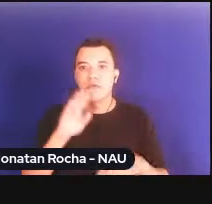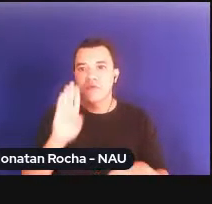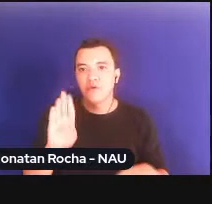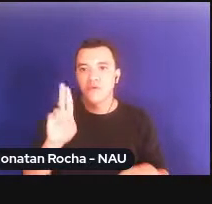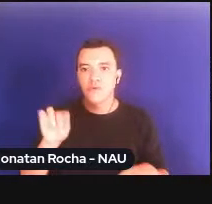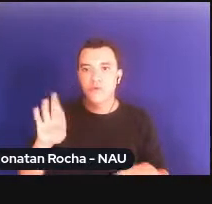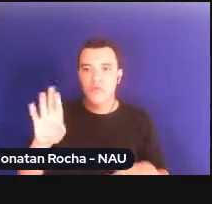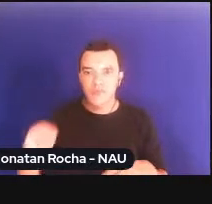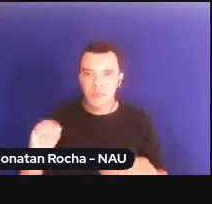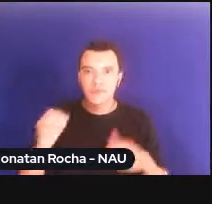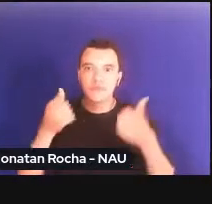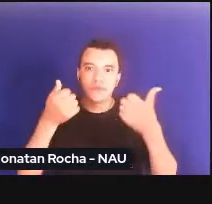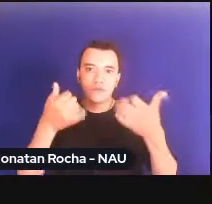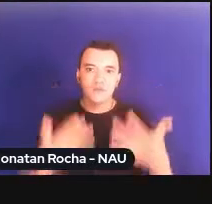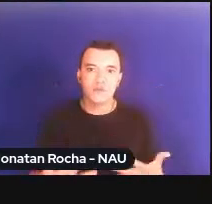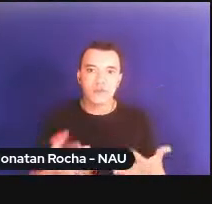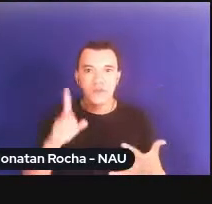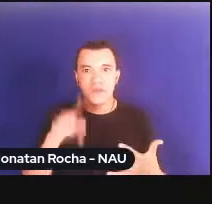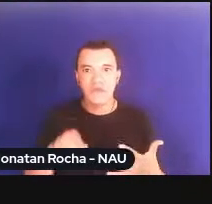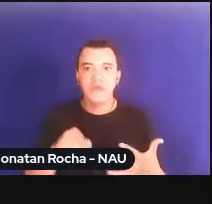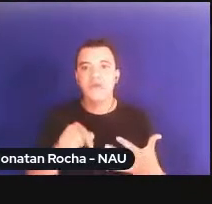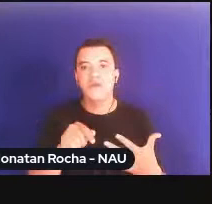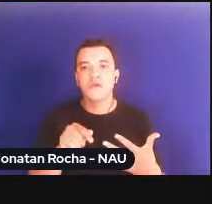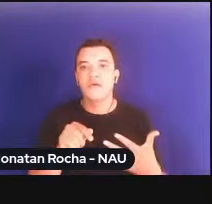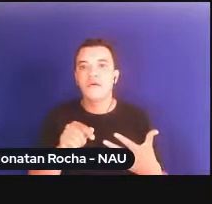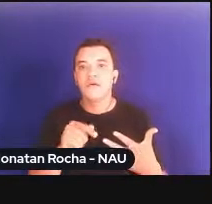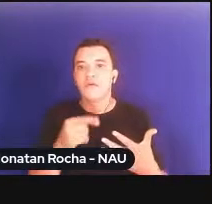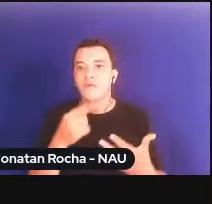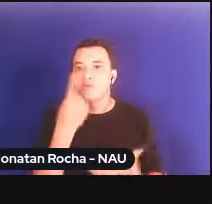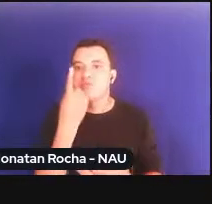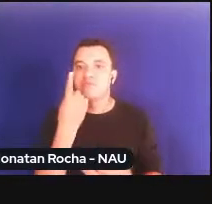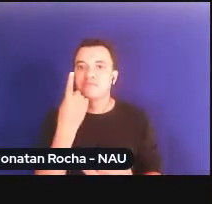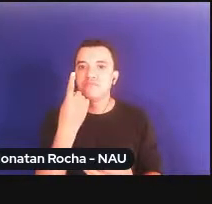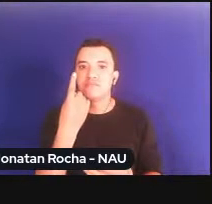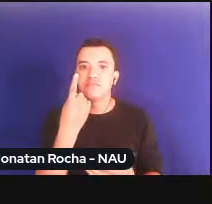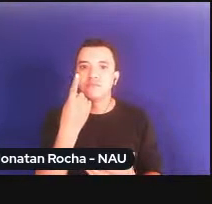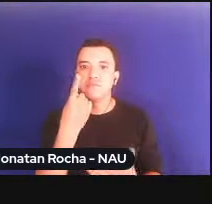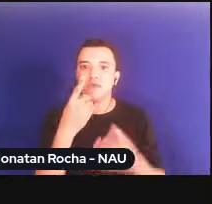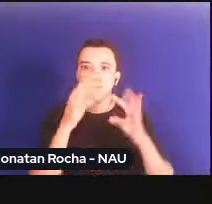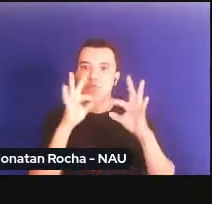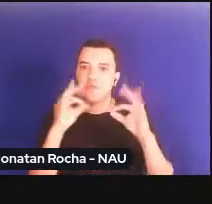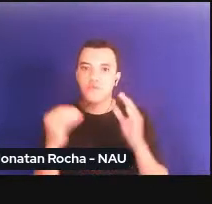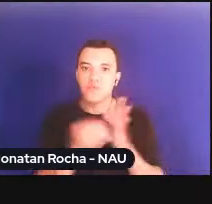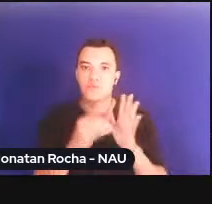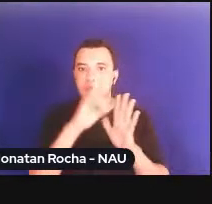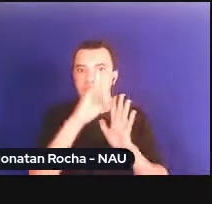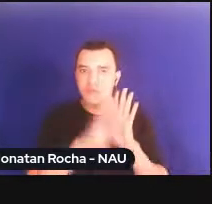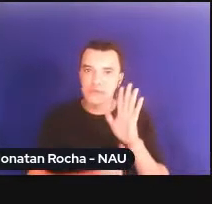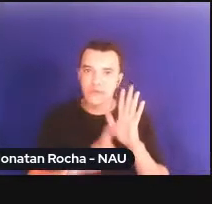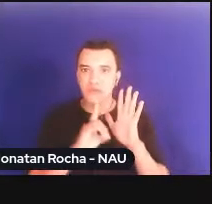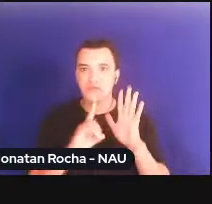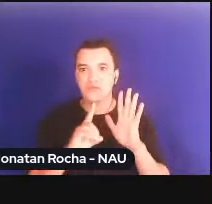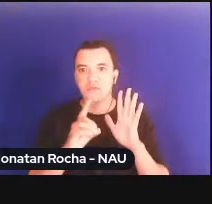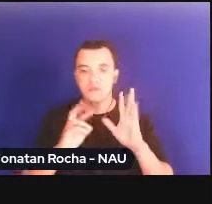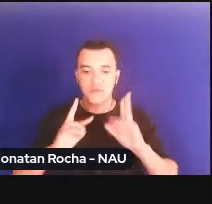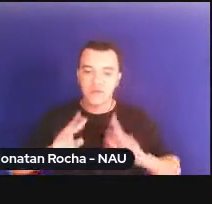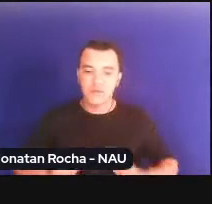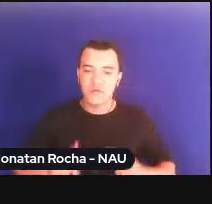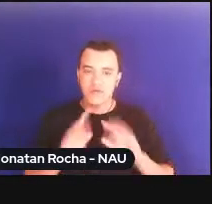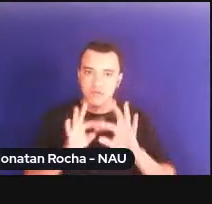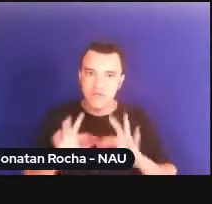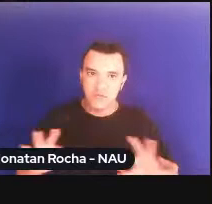totalidade de proteção de direitos para toda existência humana, face à